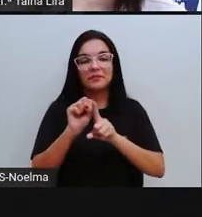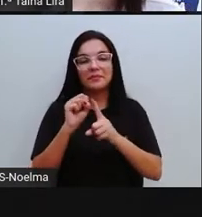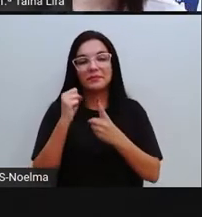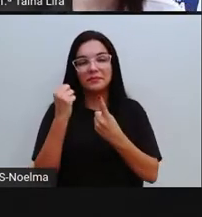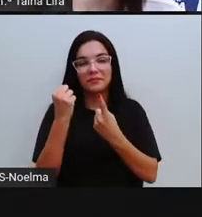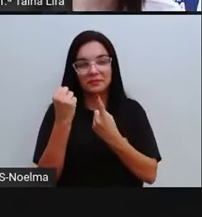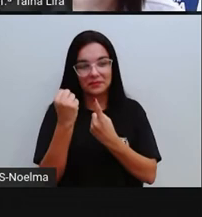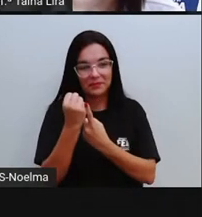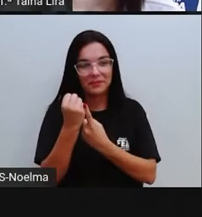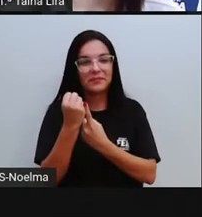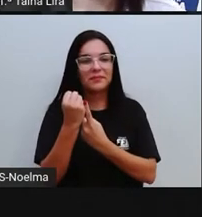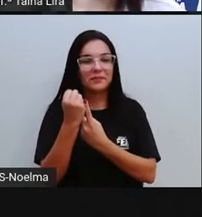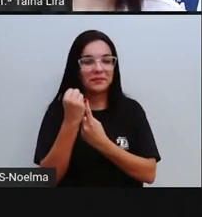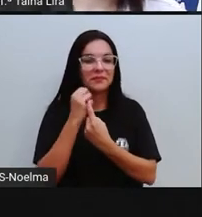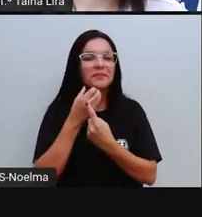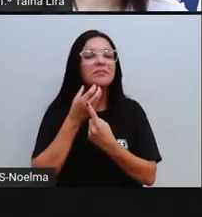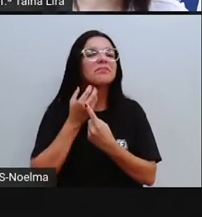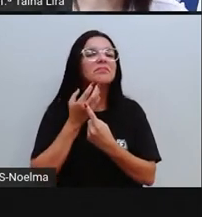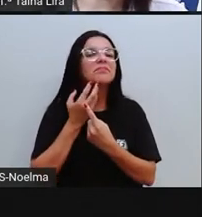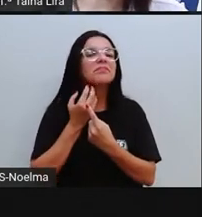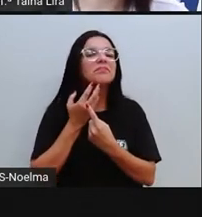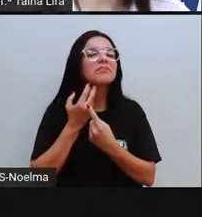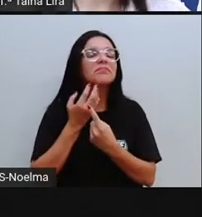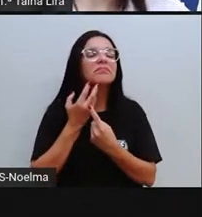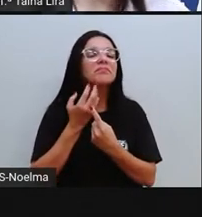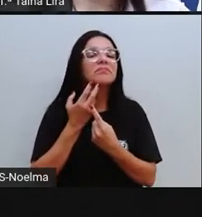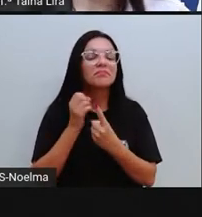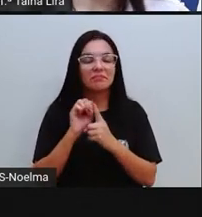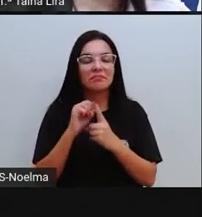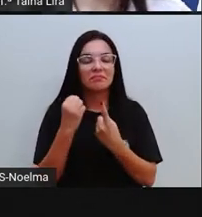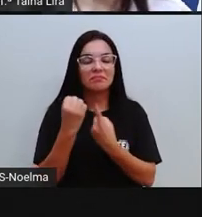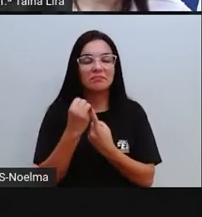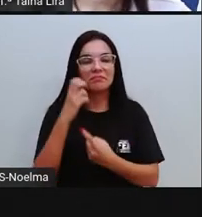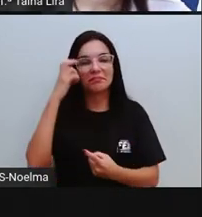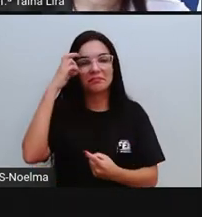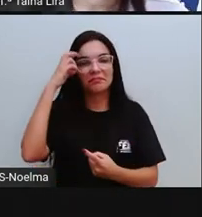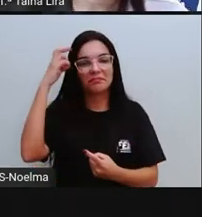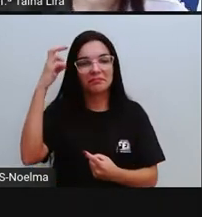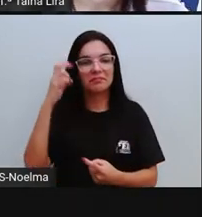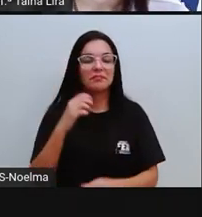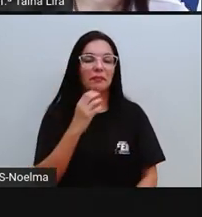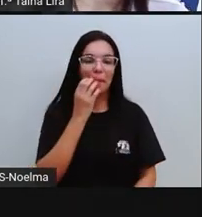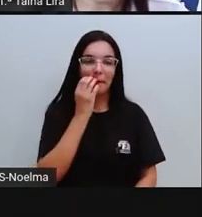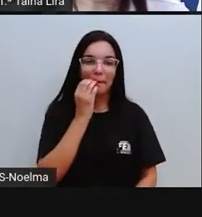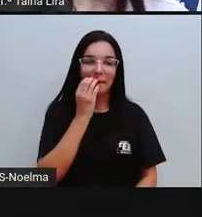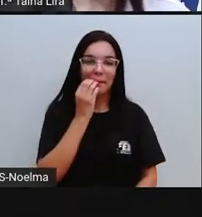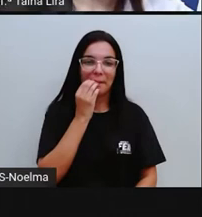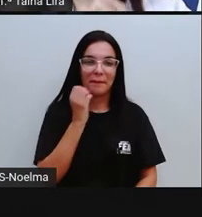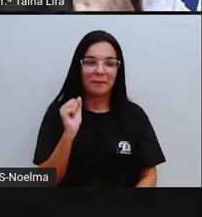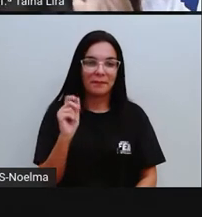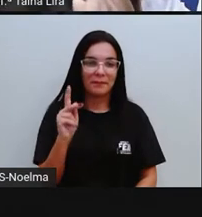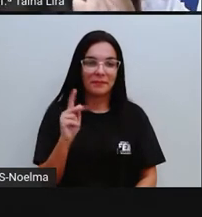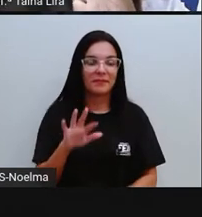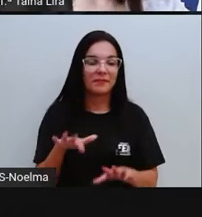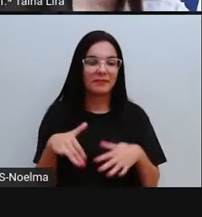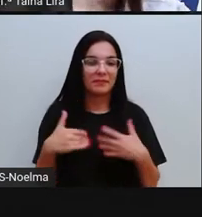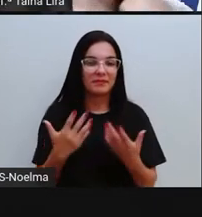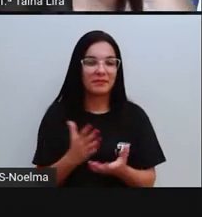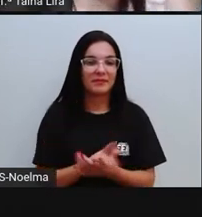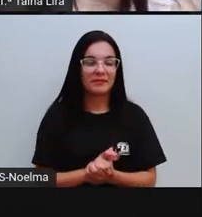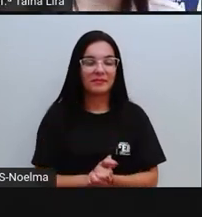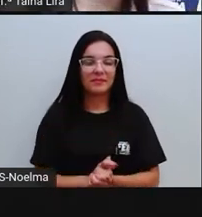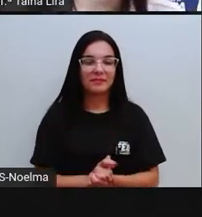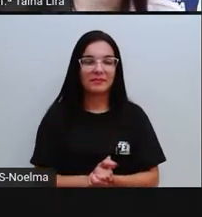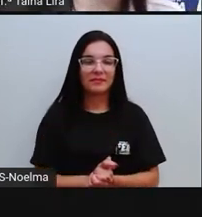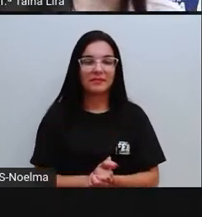formação, na nossa formação cultural e social, tá bom? Pró, e quais